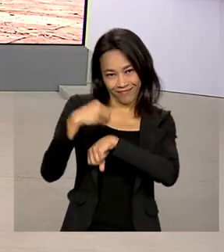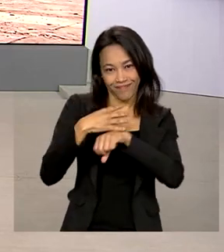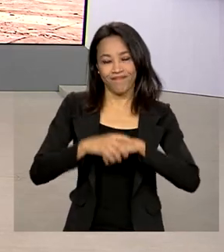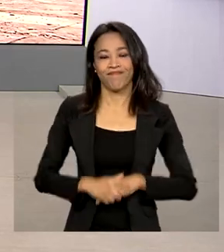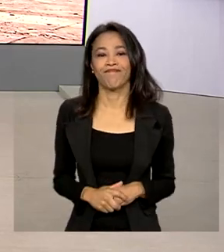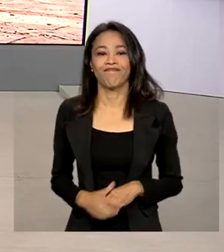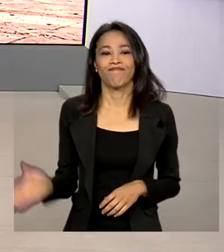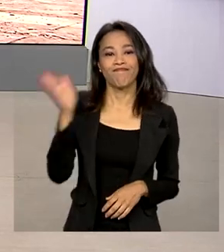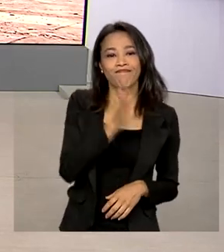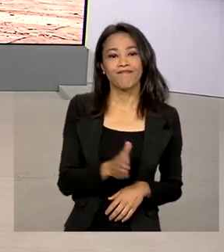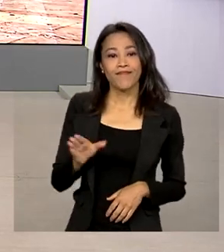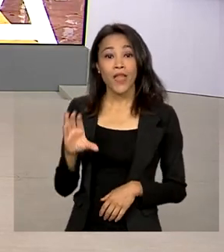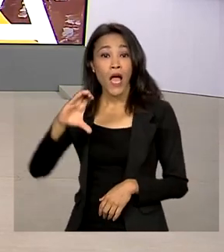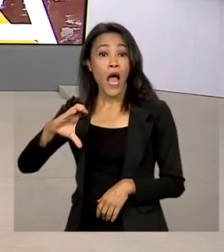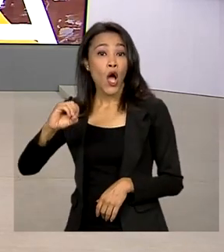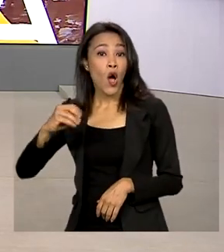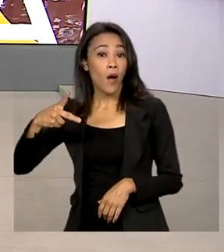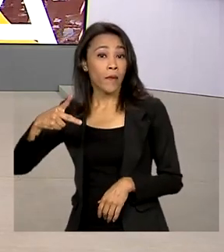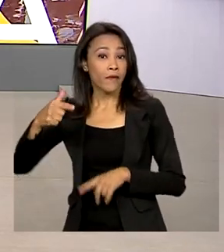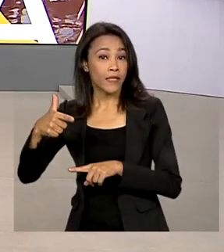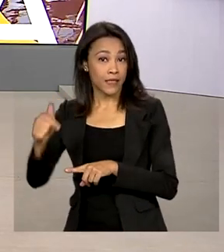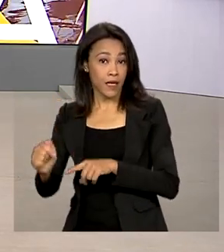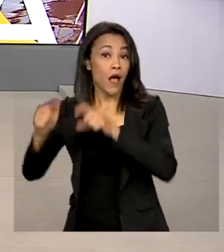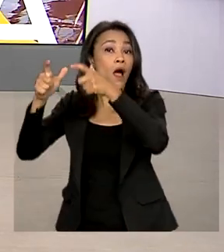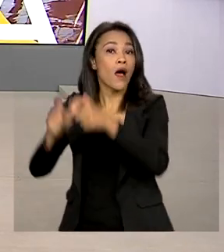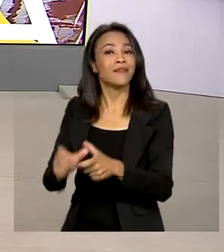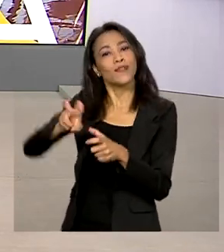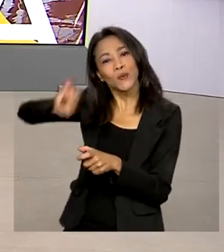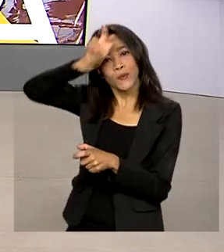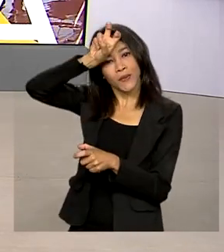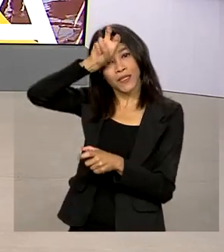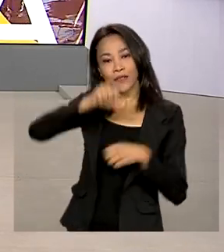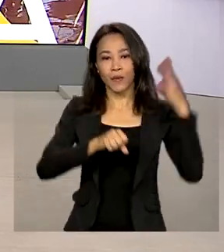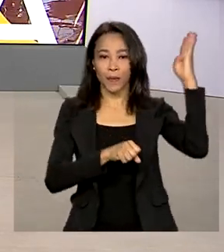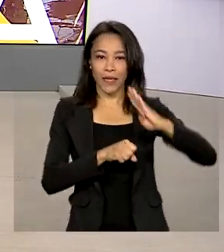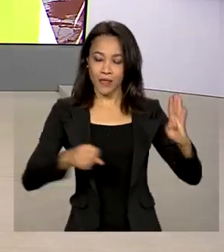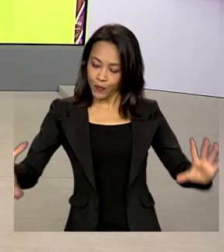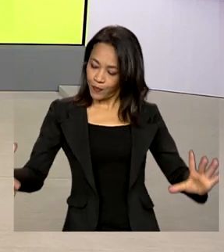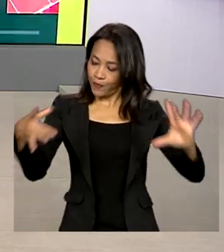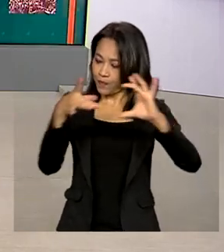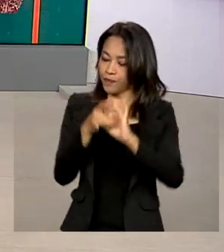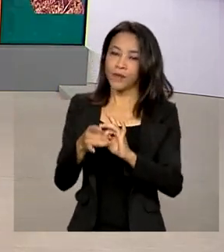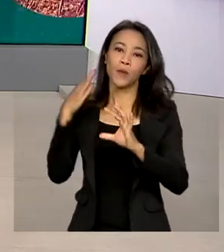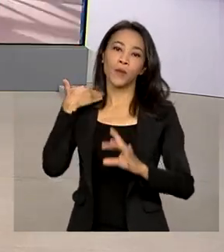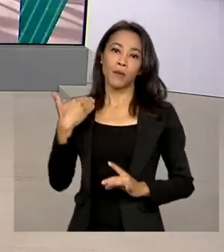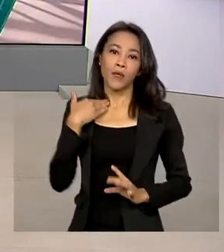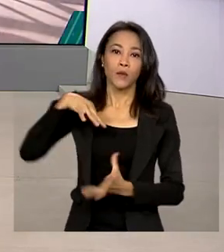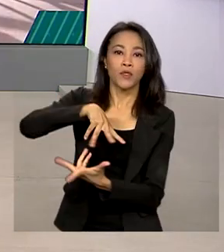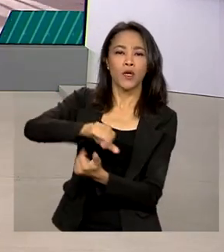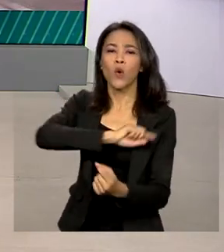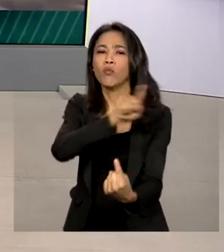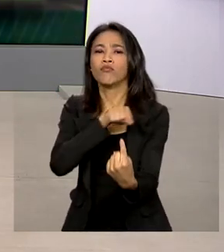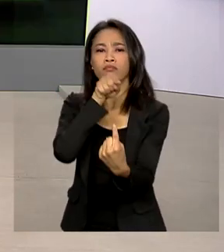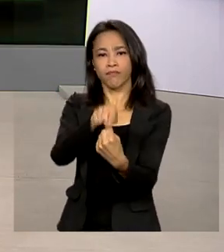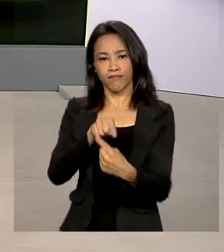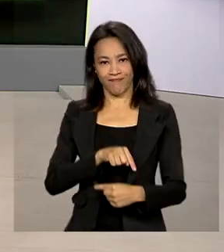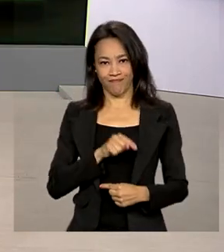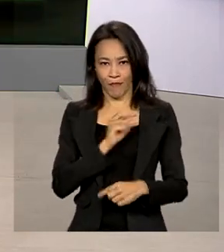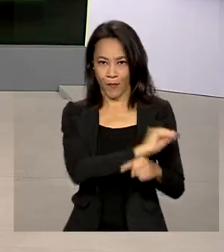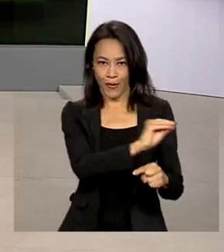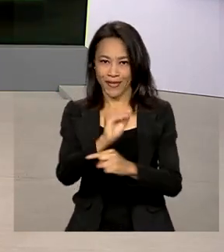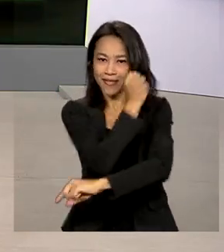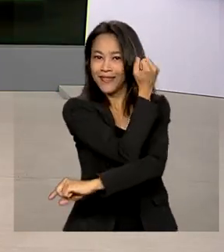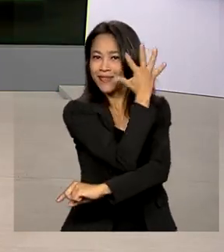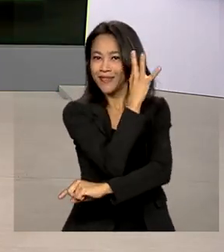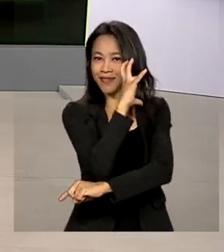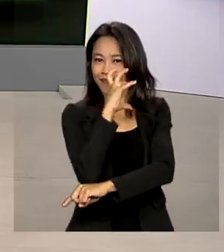E olha, na COP27 no Egito, o Brasil anunciou uma aliança com o Banco Mundial para proteger o Cerrado. A repórter Márcia Fernandes